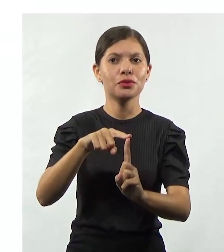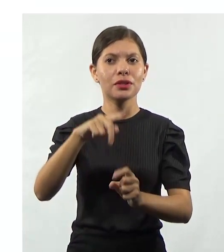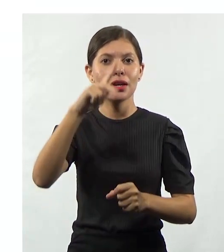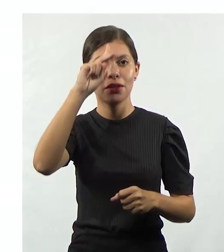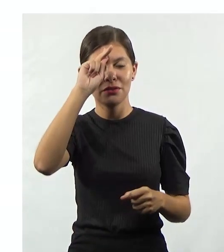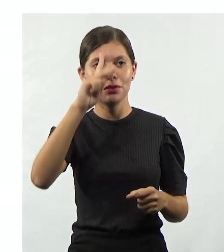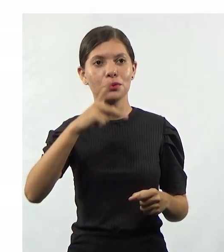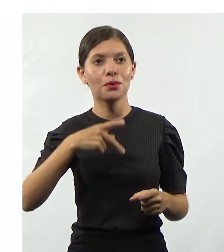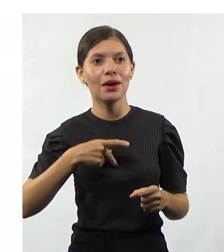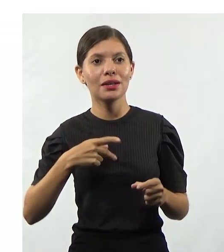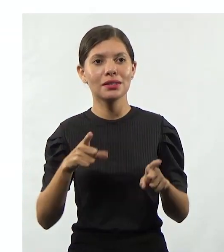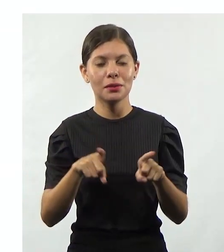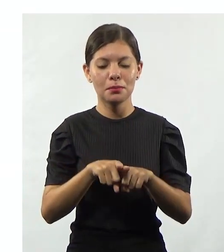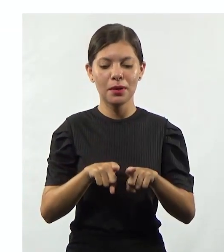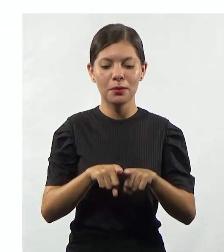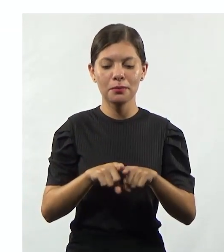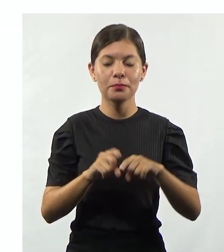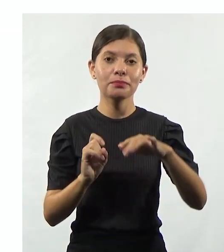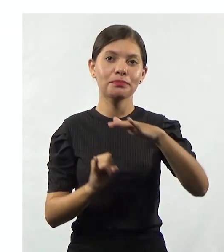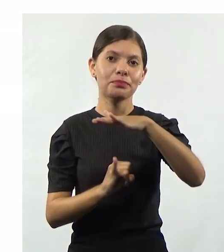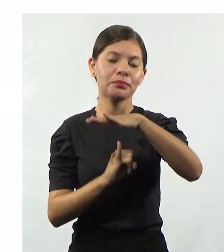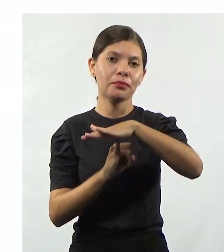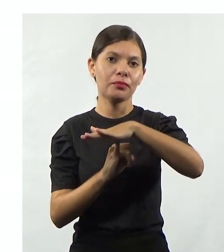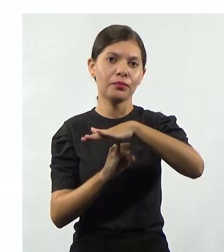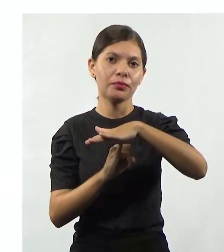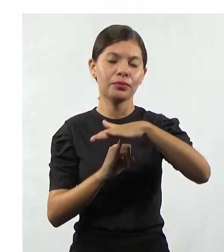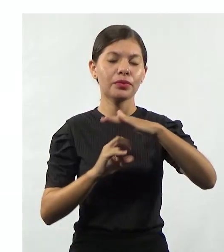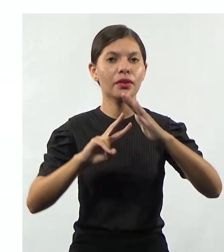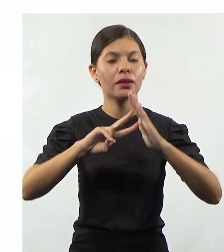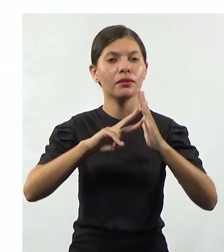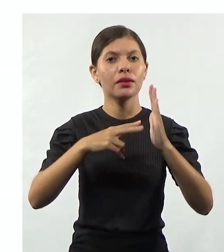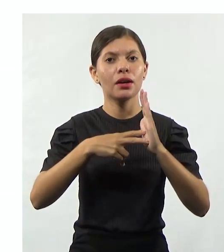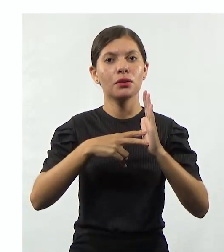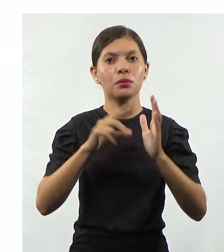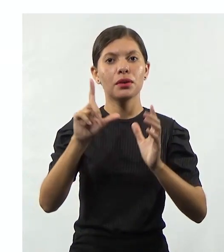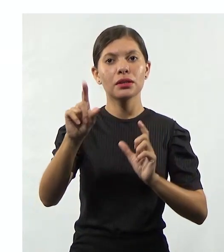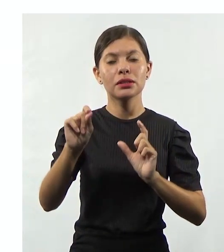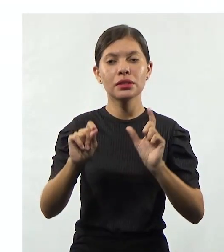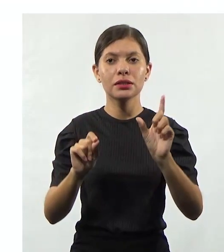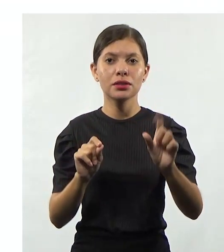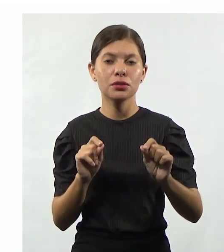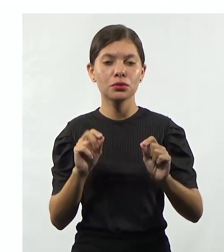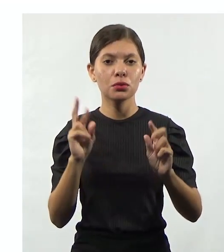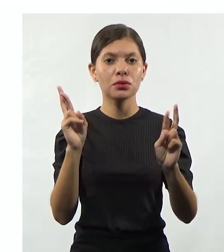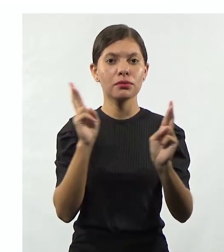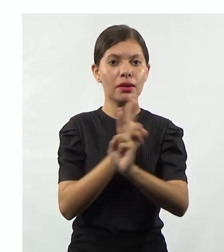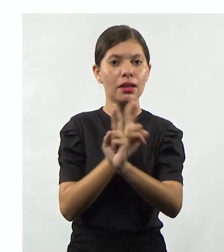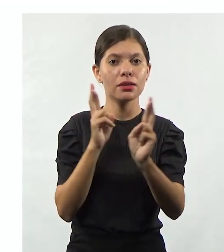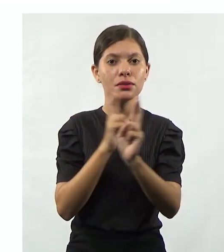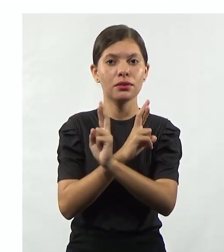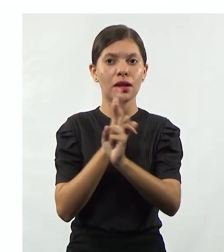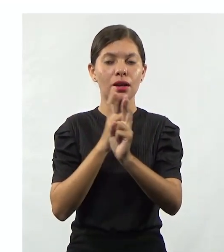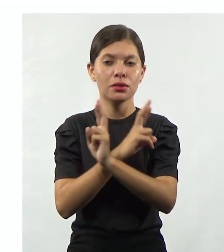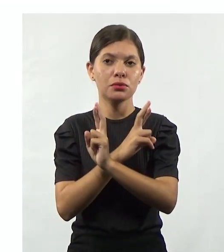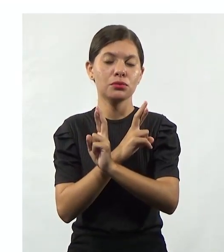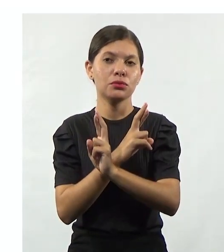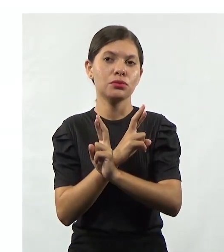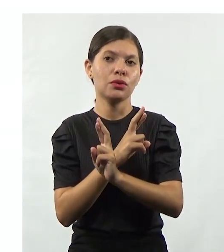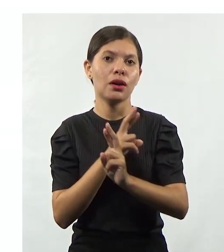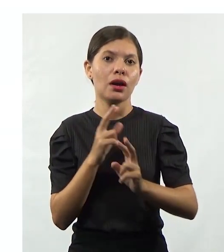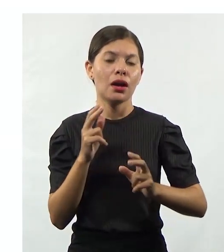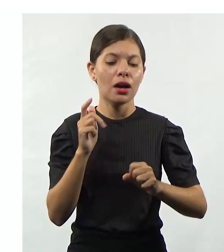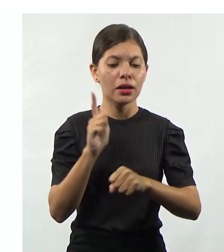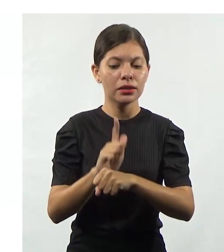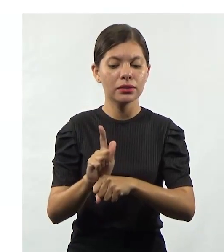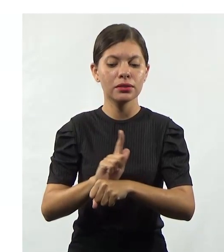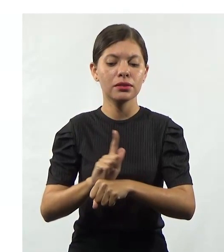individuais e organizacionais. Ou seja, as decisões estão relacionadas aos processos